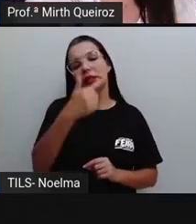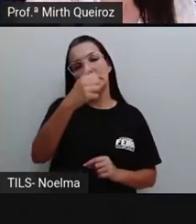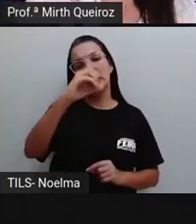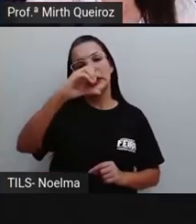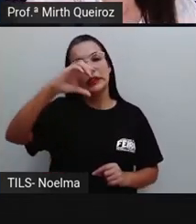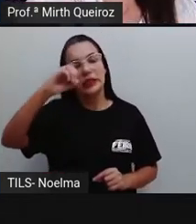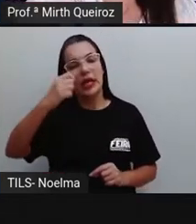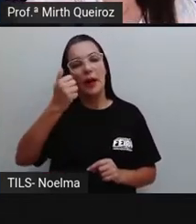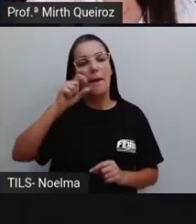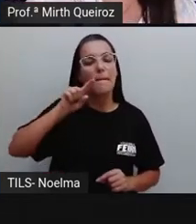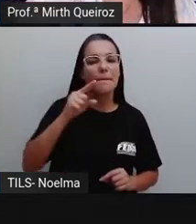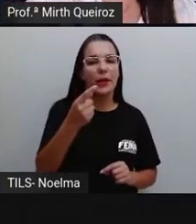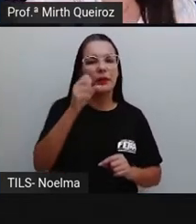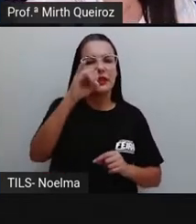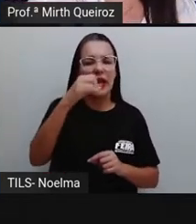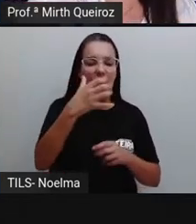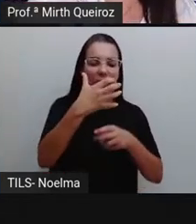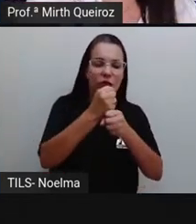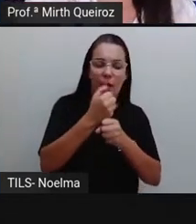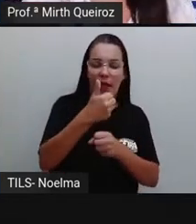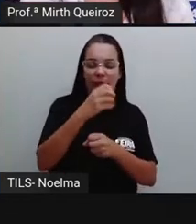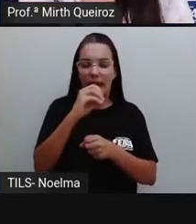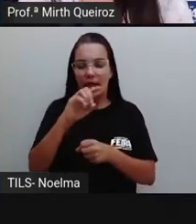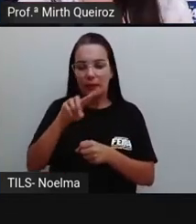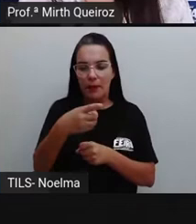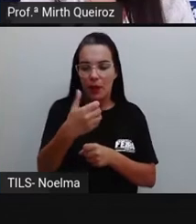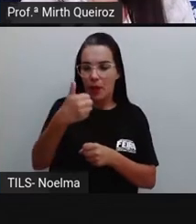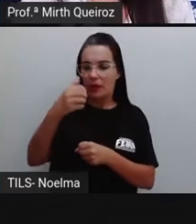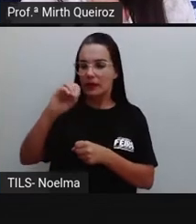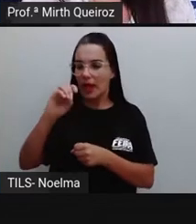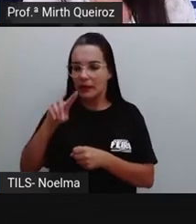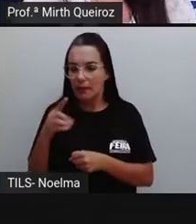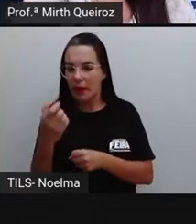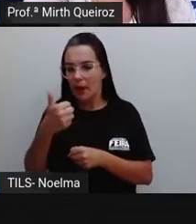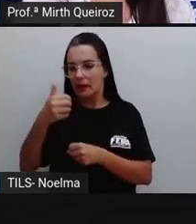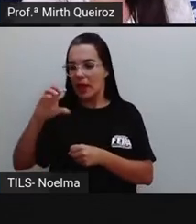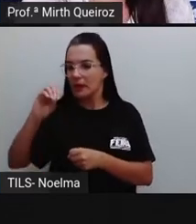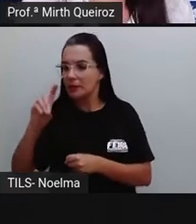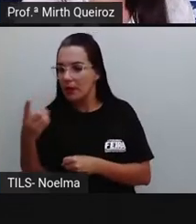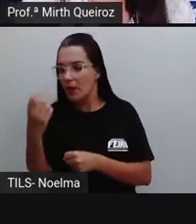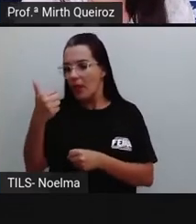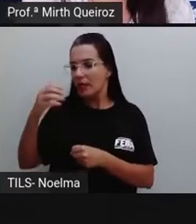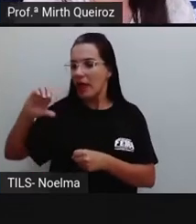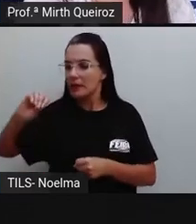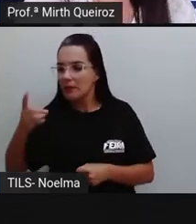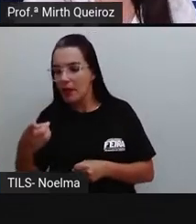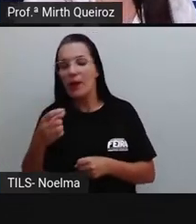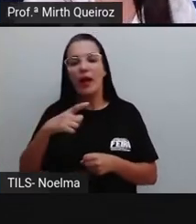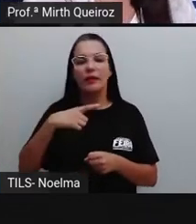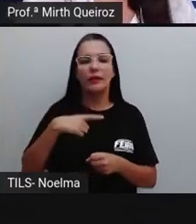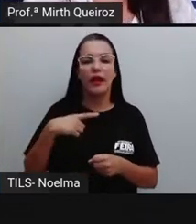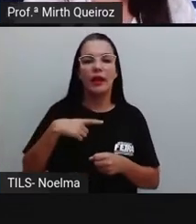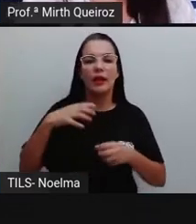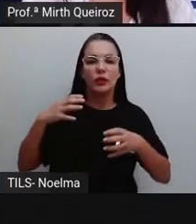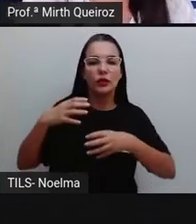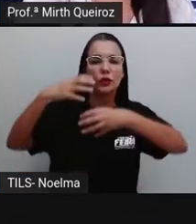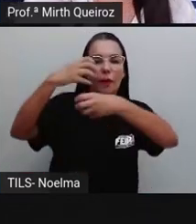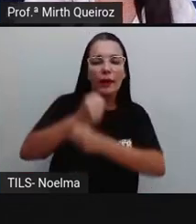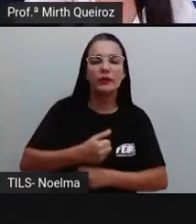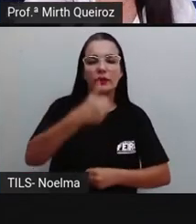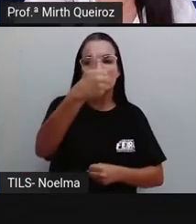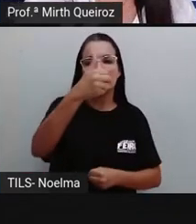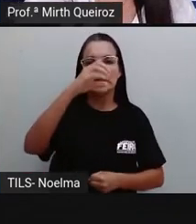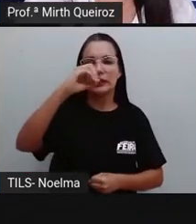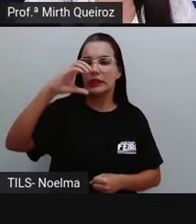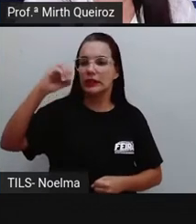em dez mil, que são dez unidades de milhar, nós vamos ter aí uma centena de milhar. E assim por